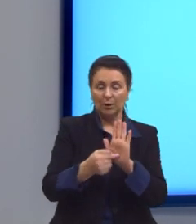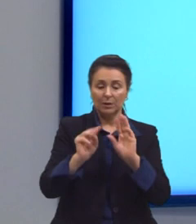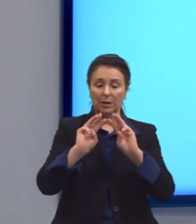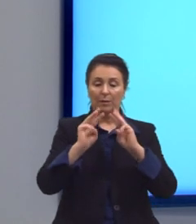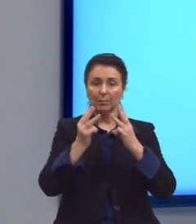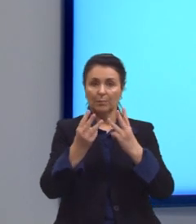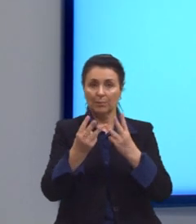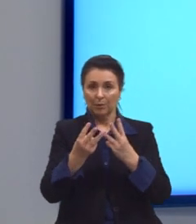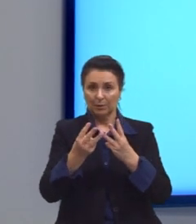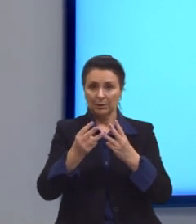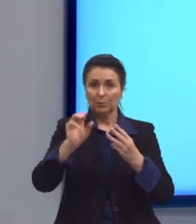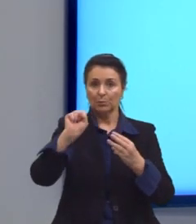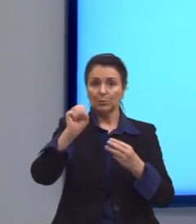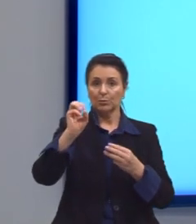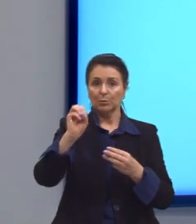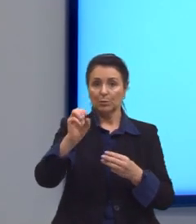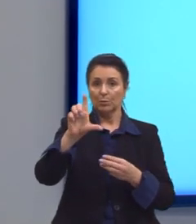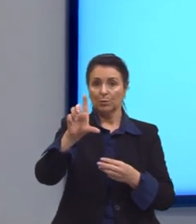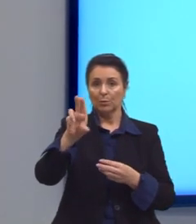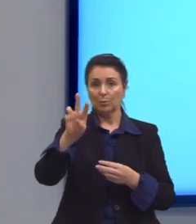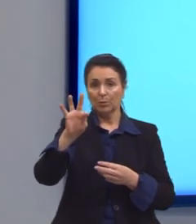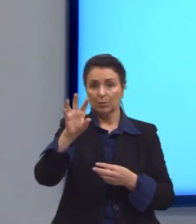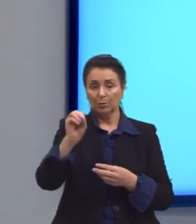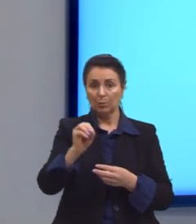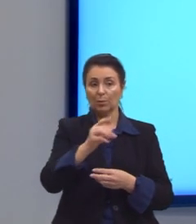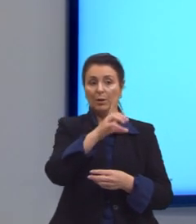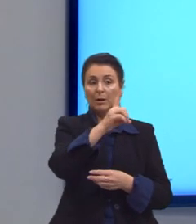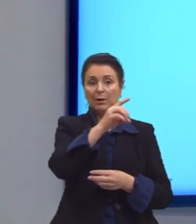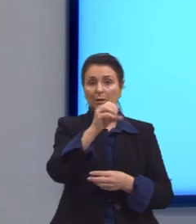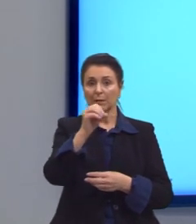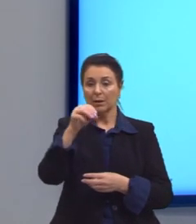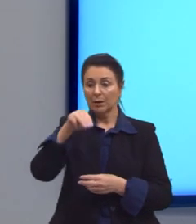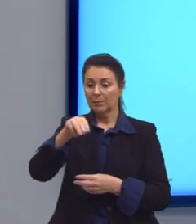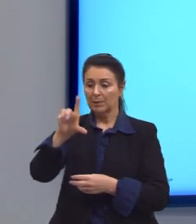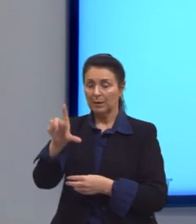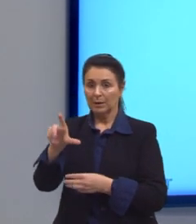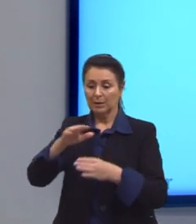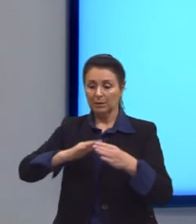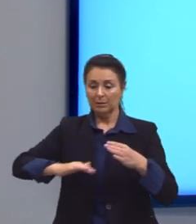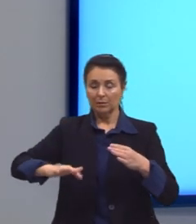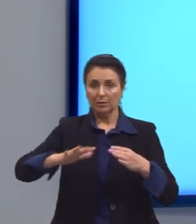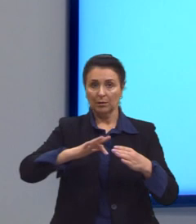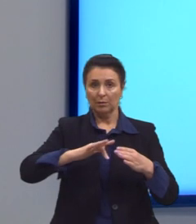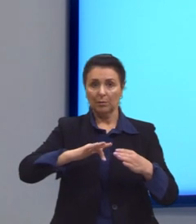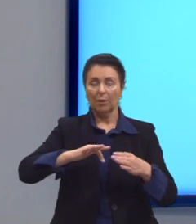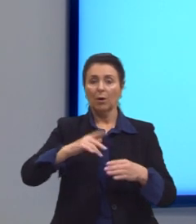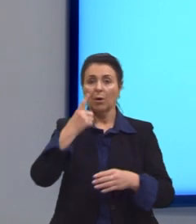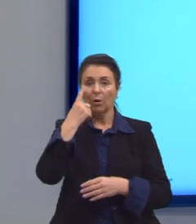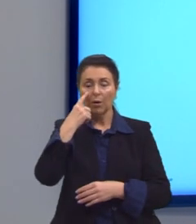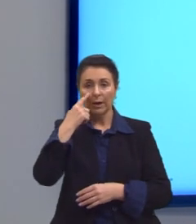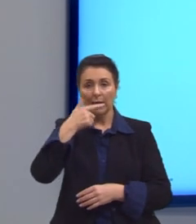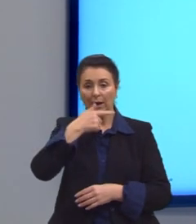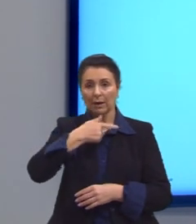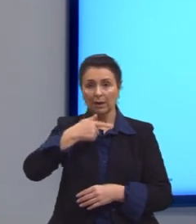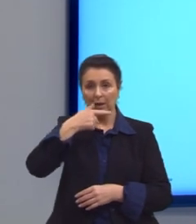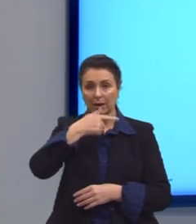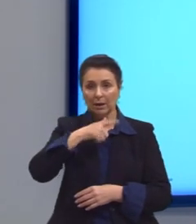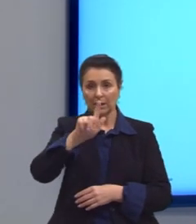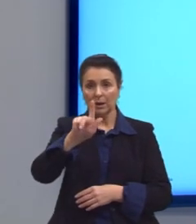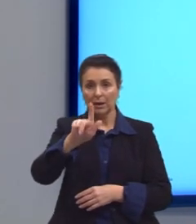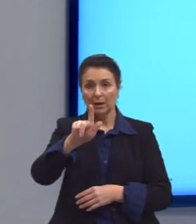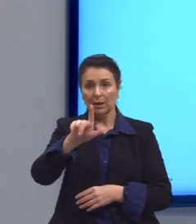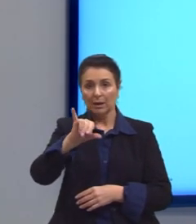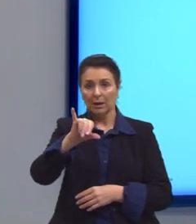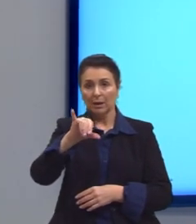soluto em gramas, em 100 ml da solução. E aí a tem a glicose. Essa glicose, ela pode ser